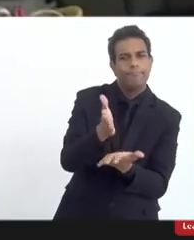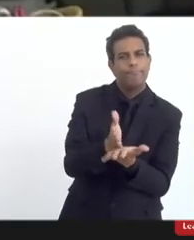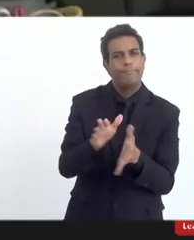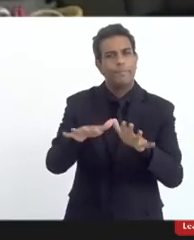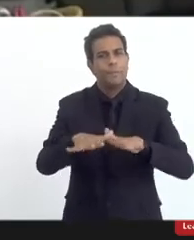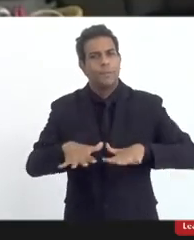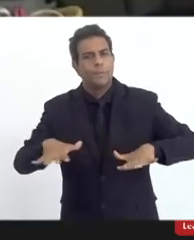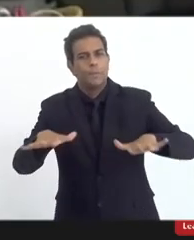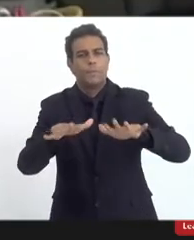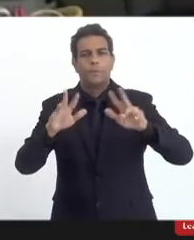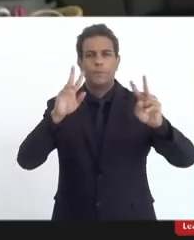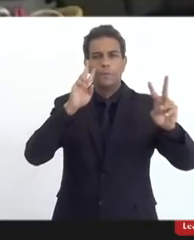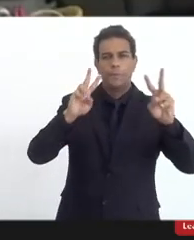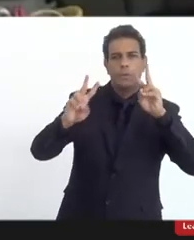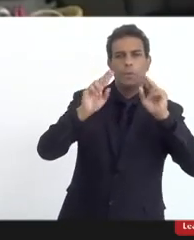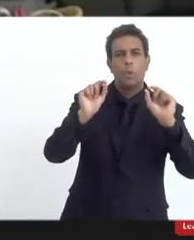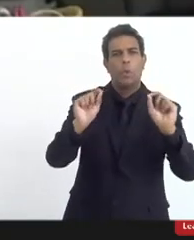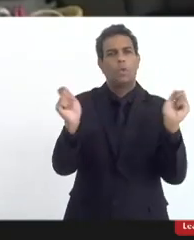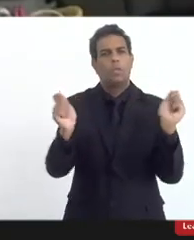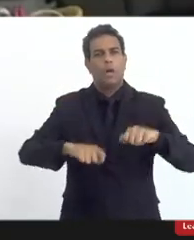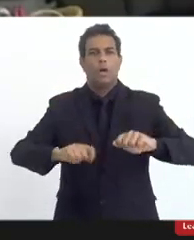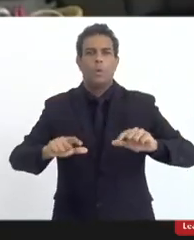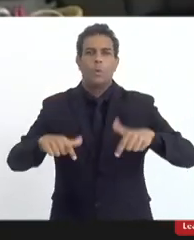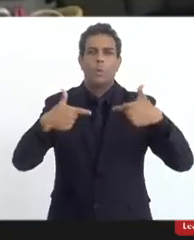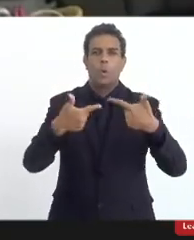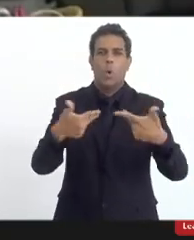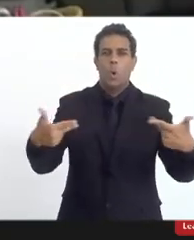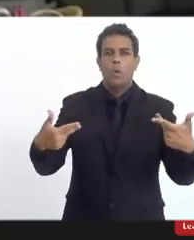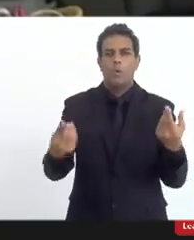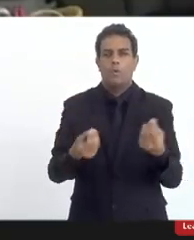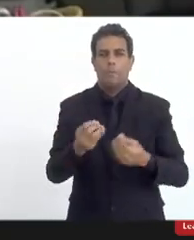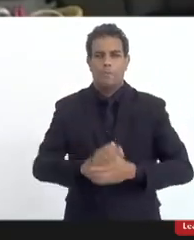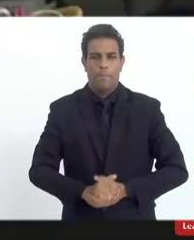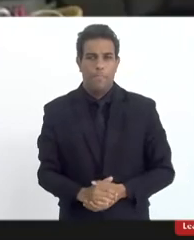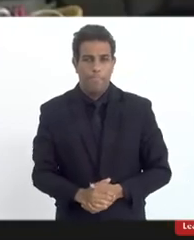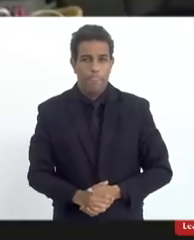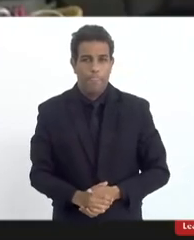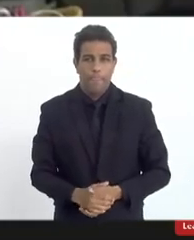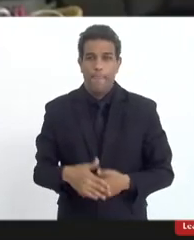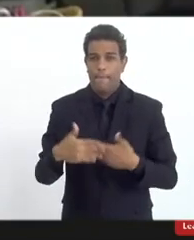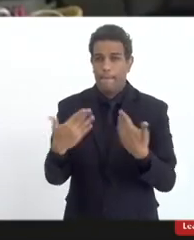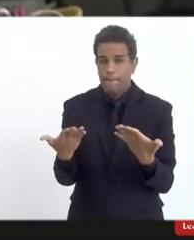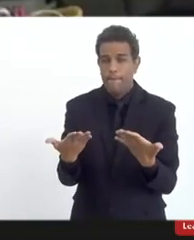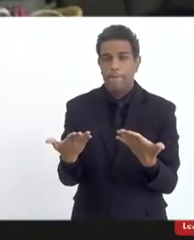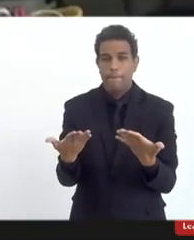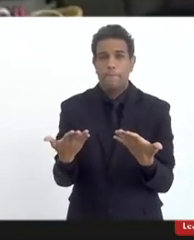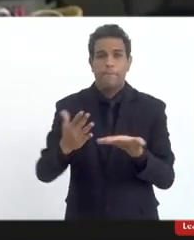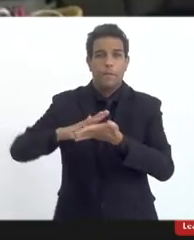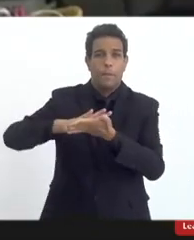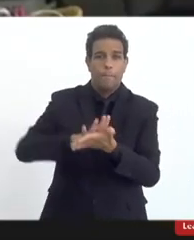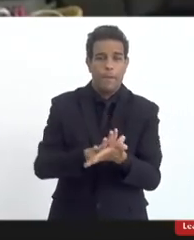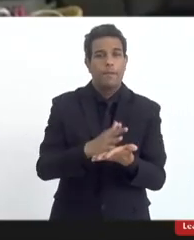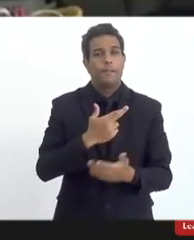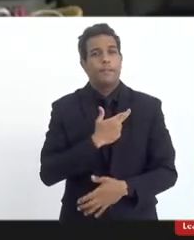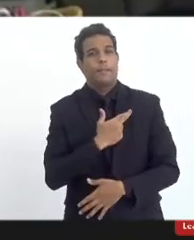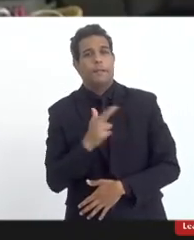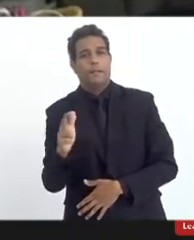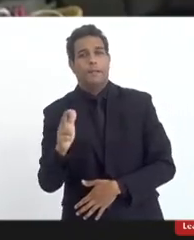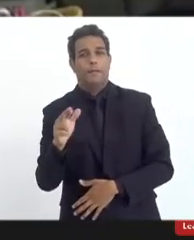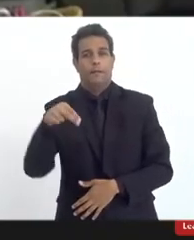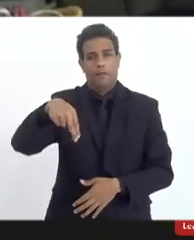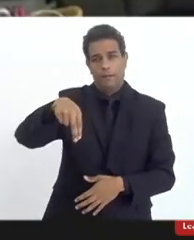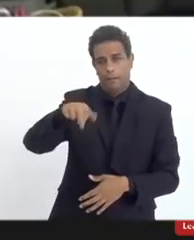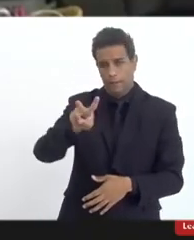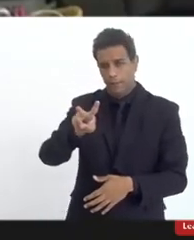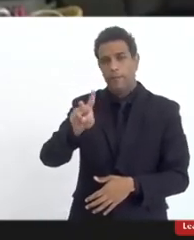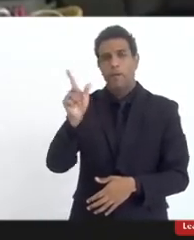vítimas sofrem ataques em relação ao preconceito então em Nova Iguaçu